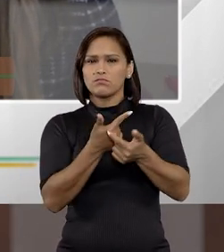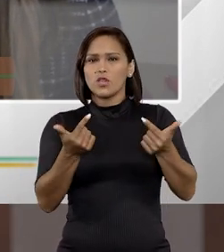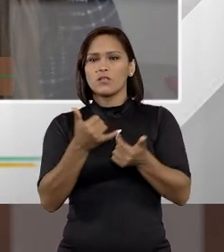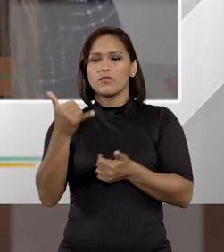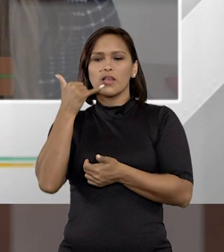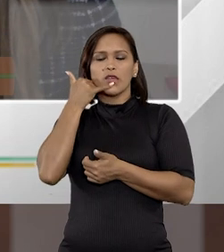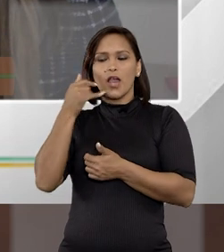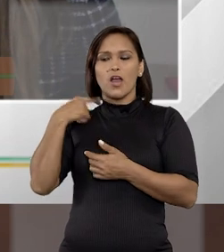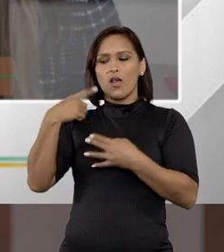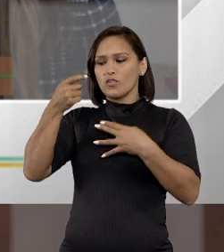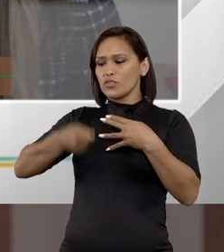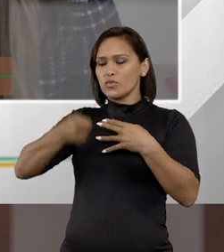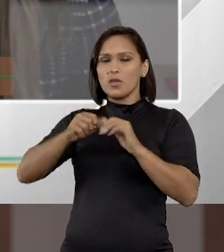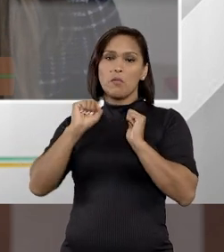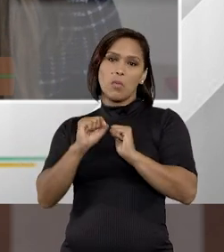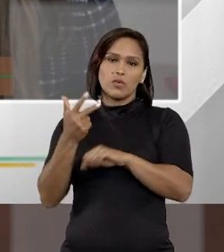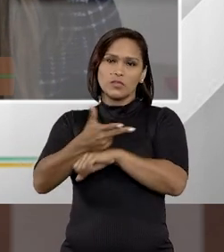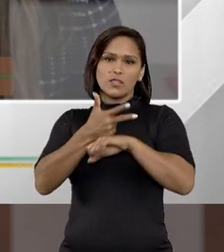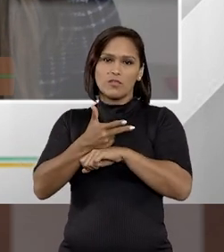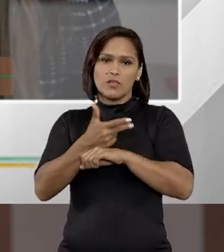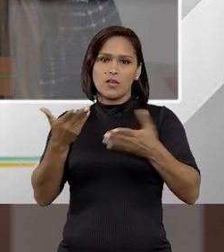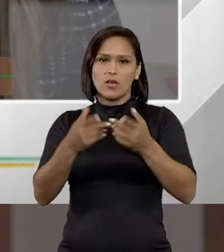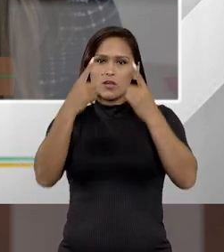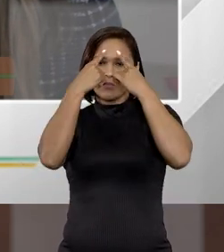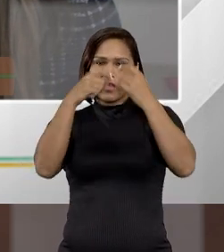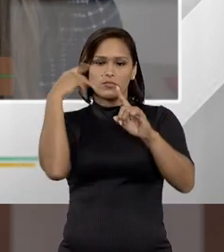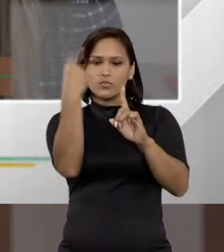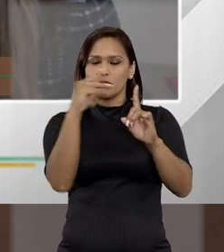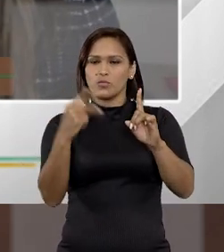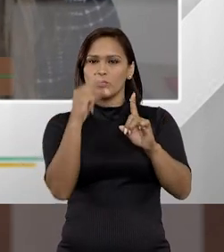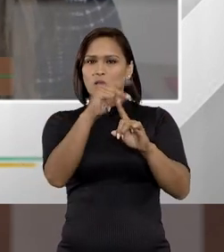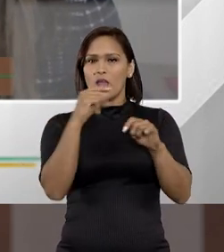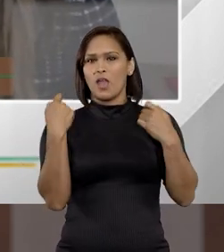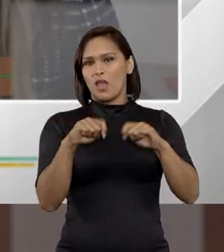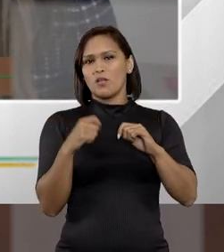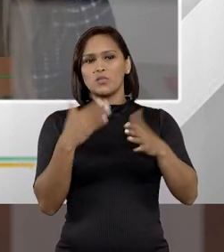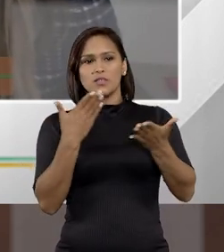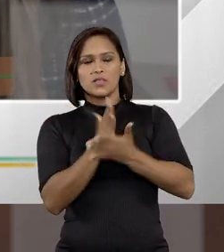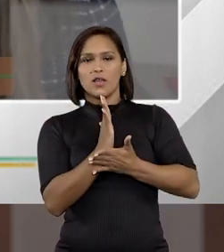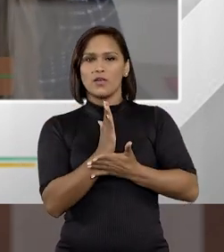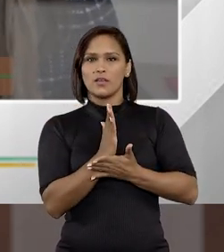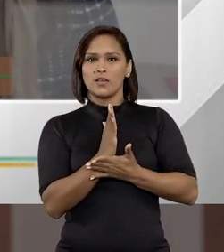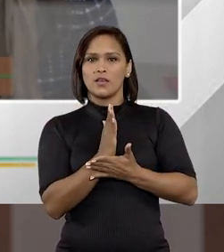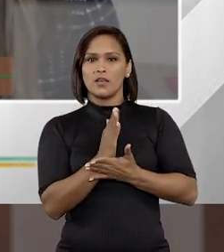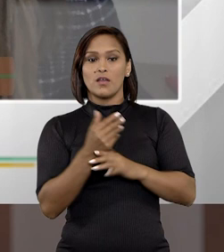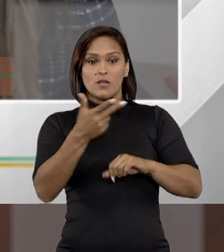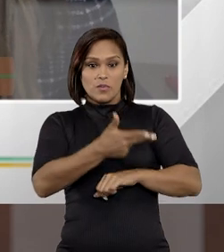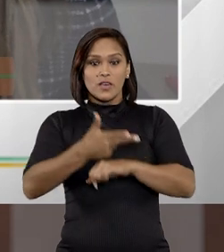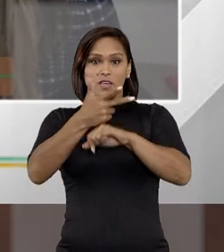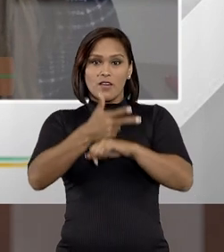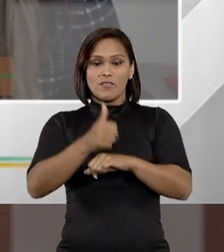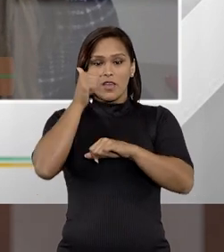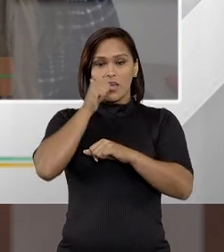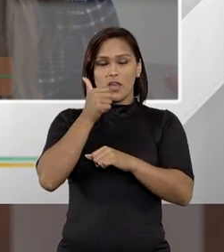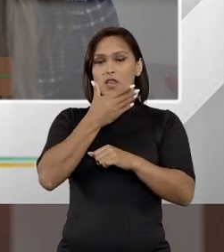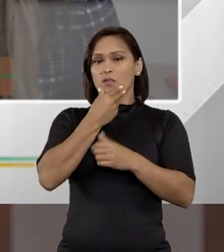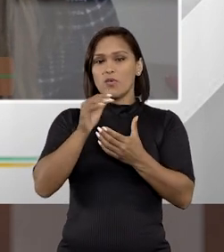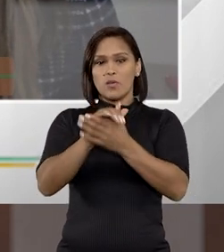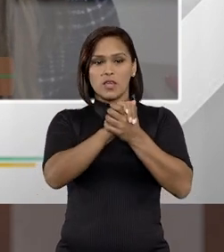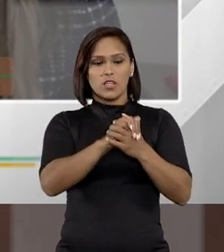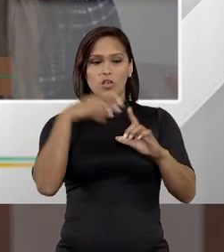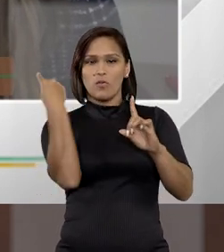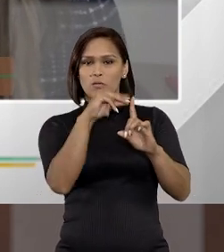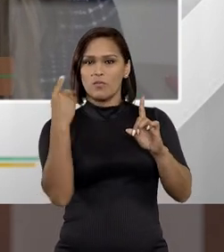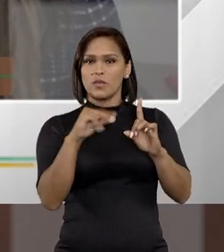não dá para ligar para o juiz enquanto está sendo agredida, falar, olha, preciso de uma autorização agora para agravar aqui meu marido me